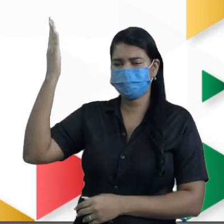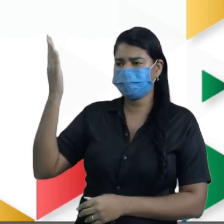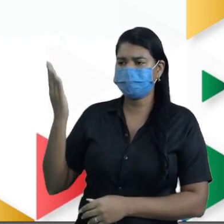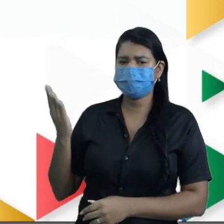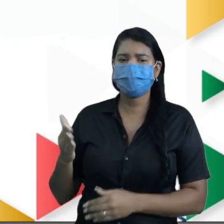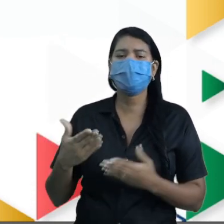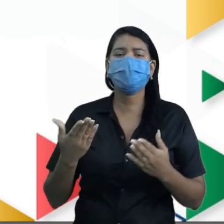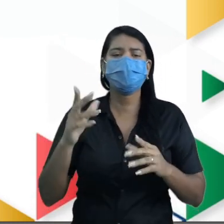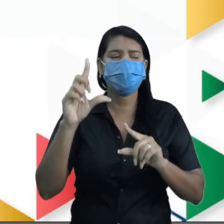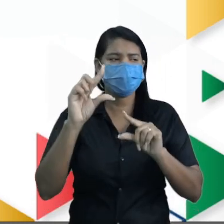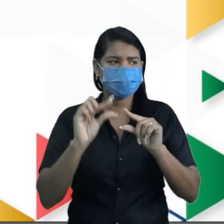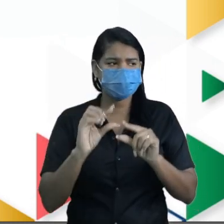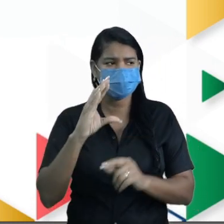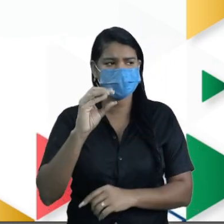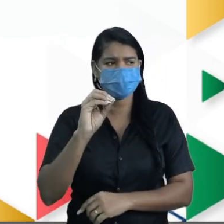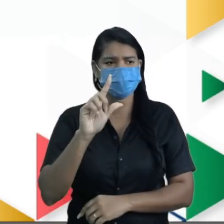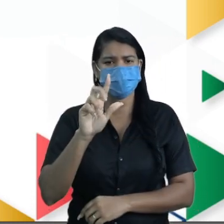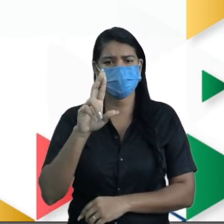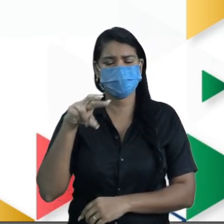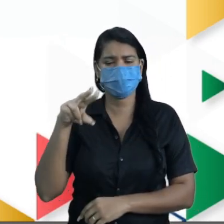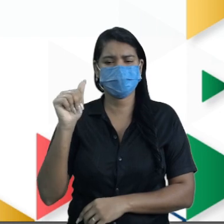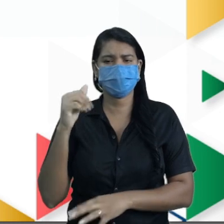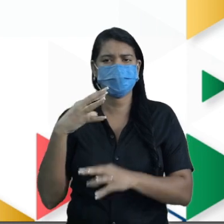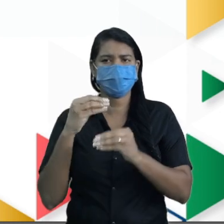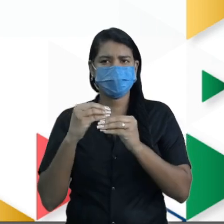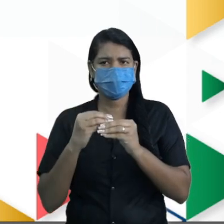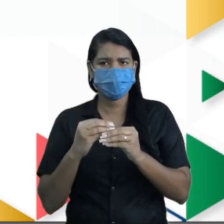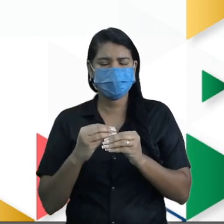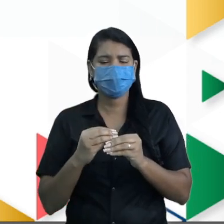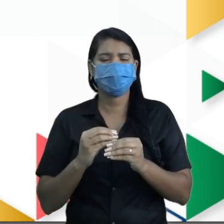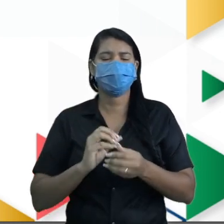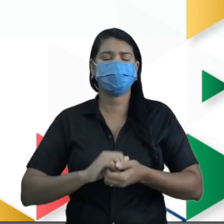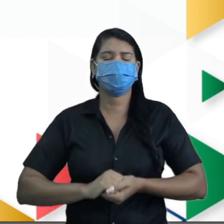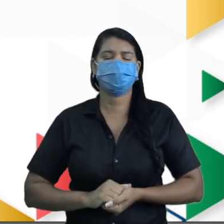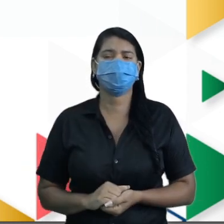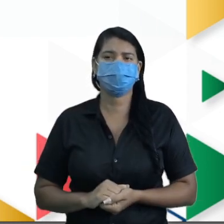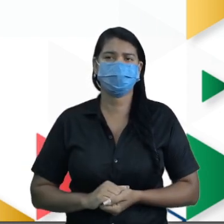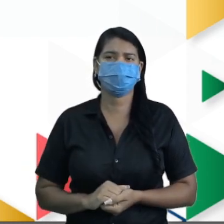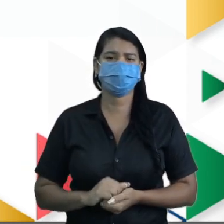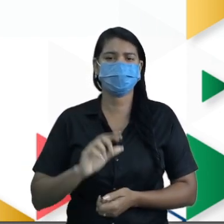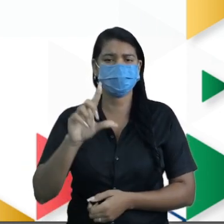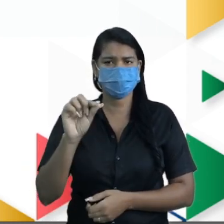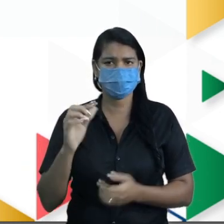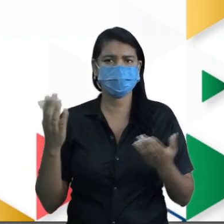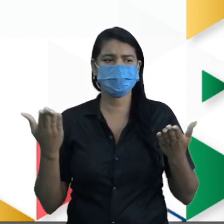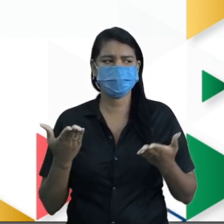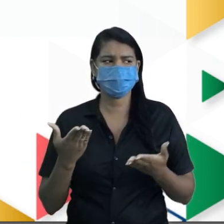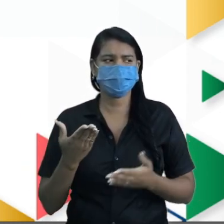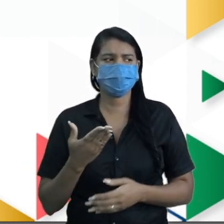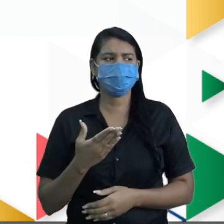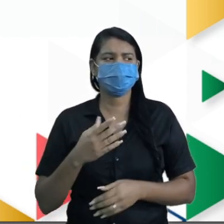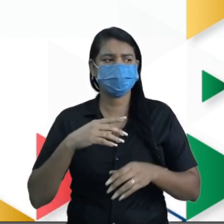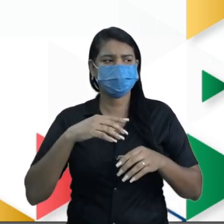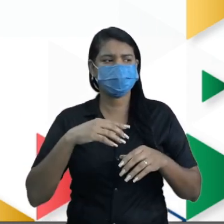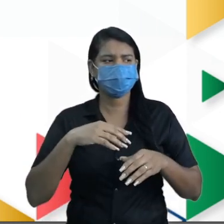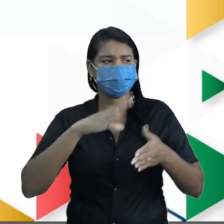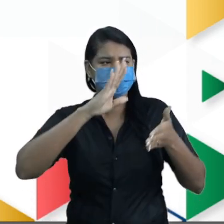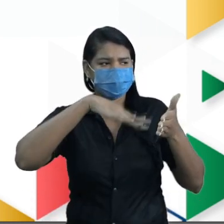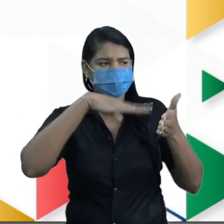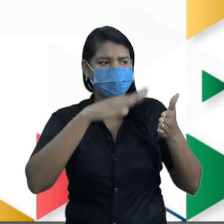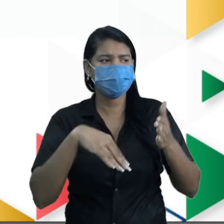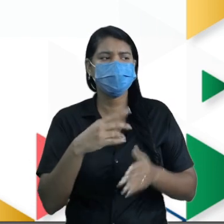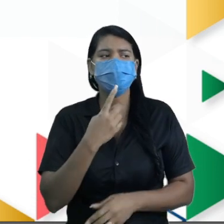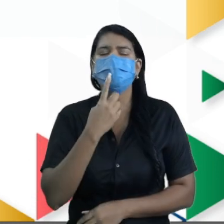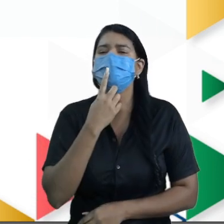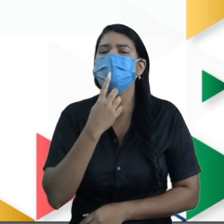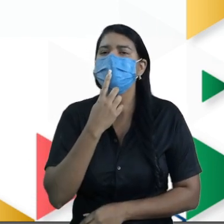menor coluna? A menor coluna está ligada à menor quantidade, ok? Já pintei em vermelho para você acompanhar. A